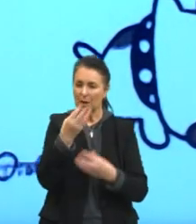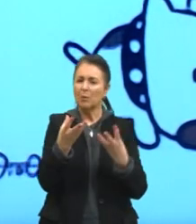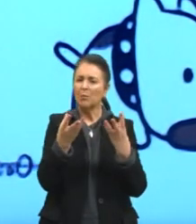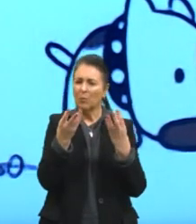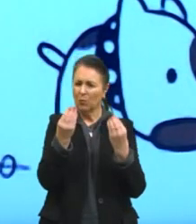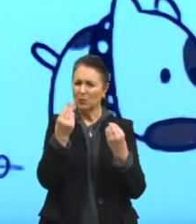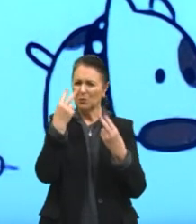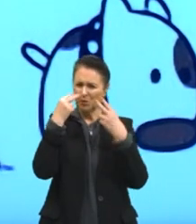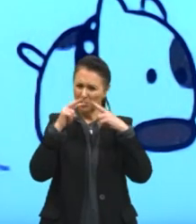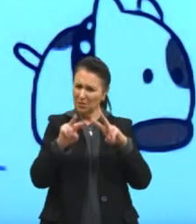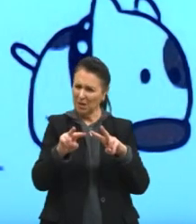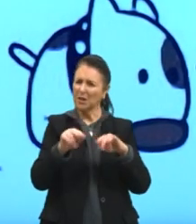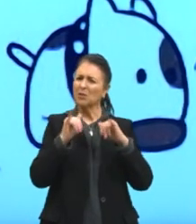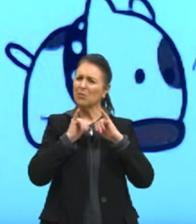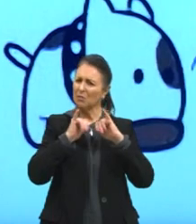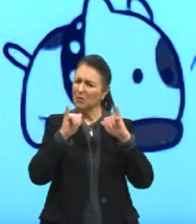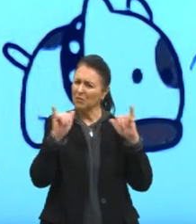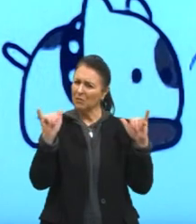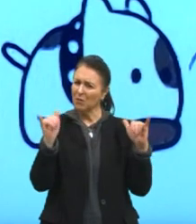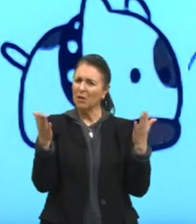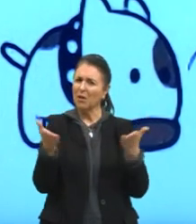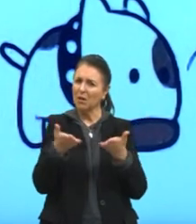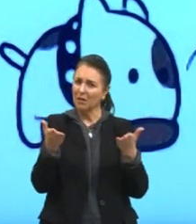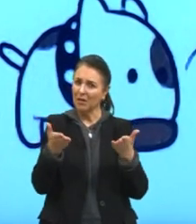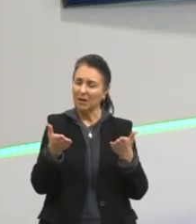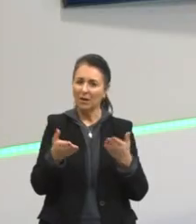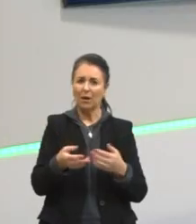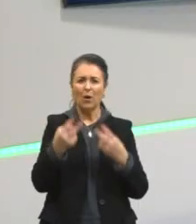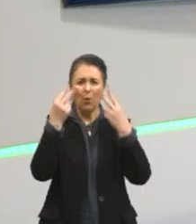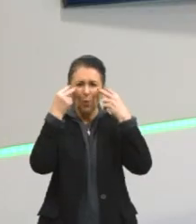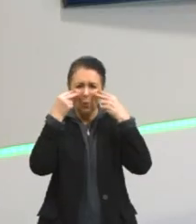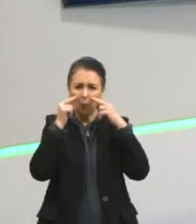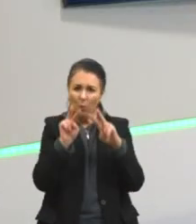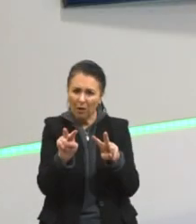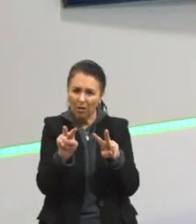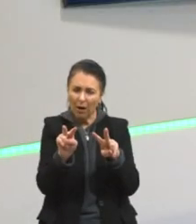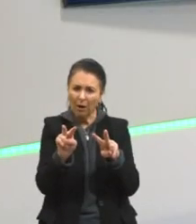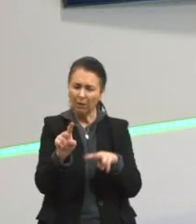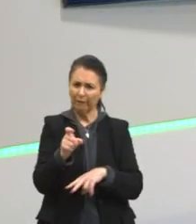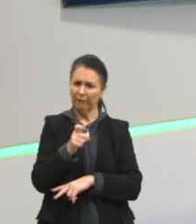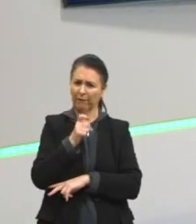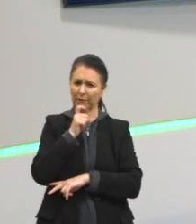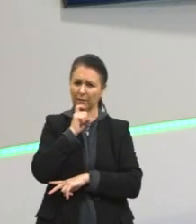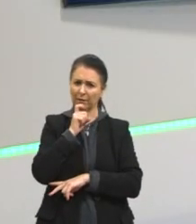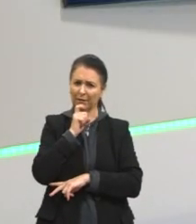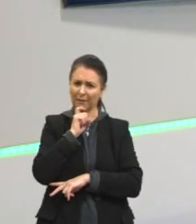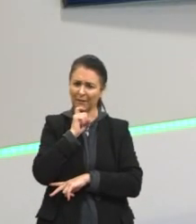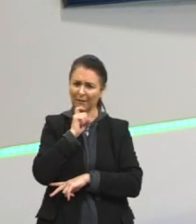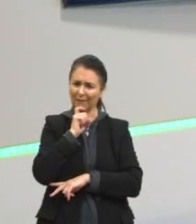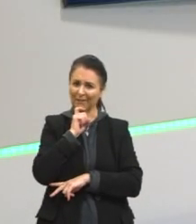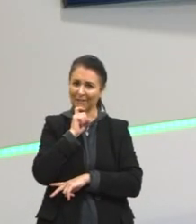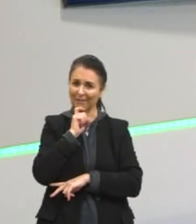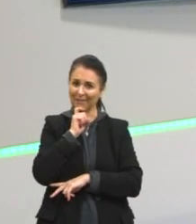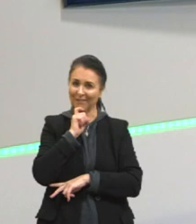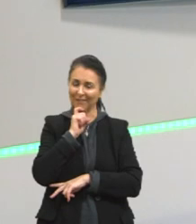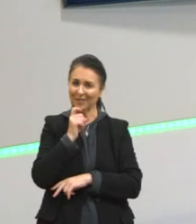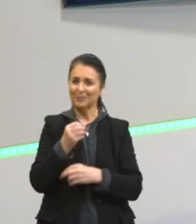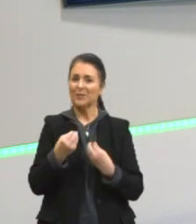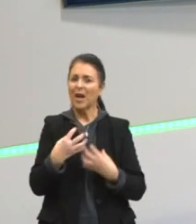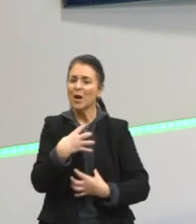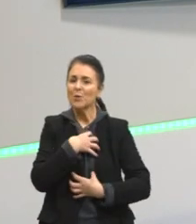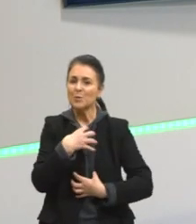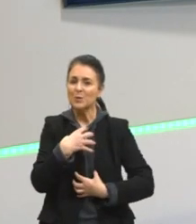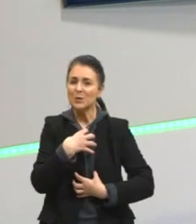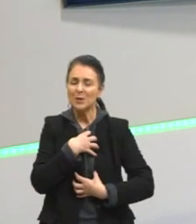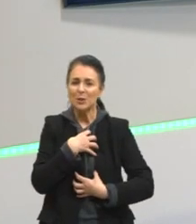você me deu agora. Olhar frio. A gente não pode olhar frio, porque frio tem relação com o sentido mais do nosso